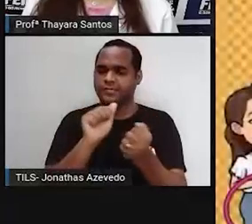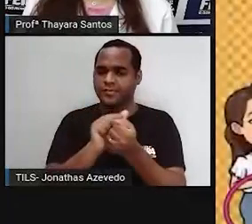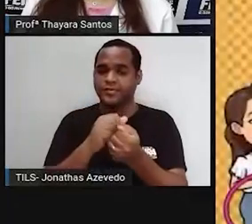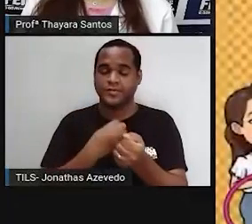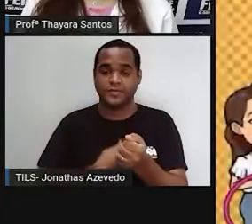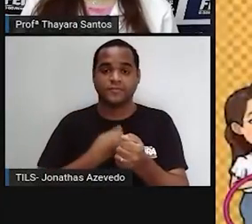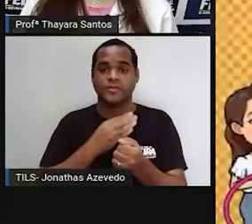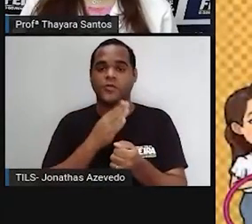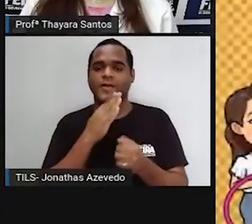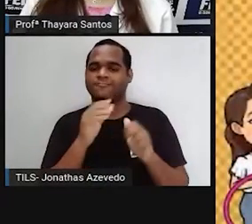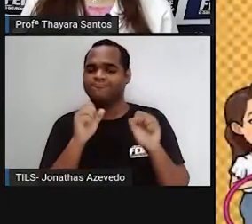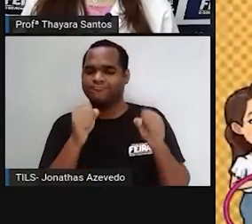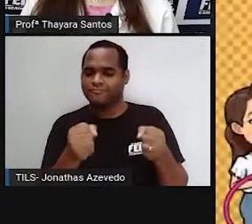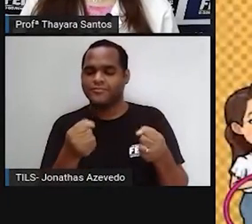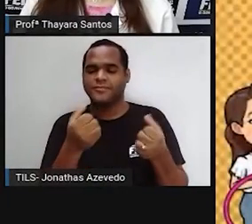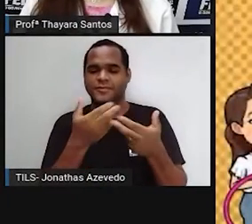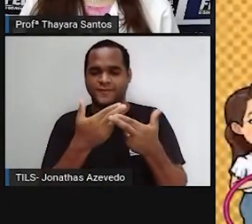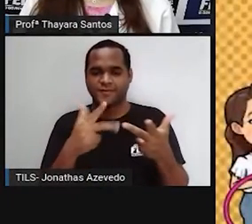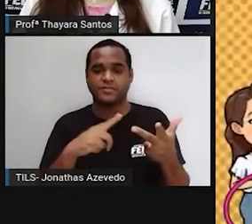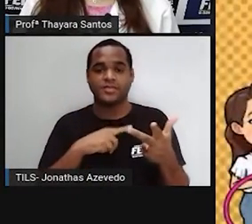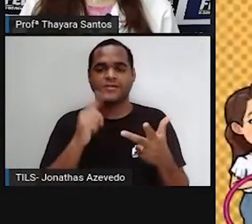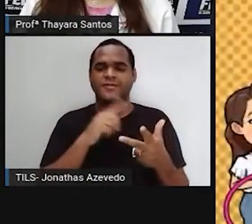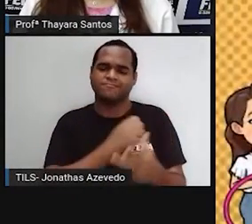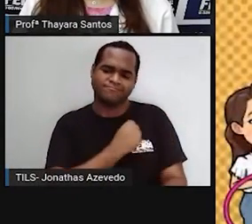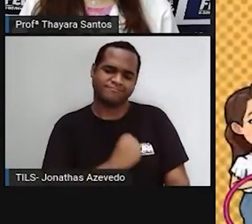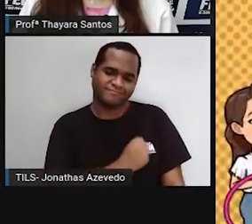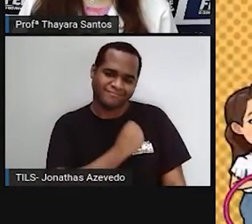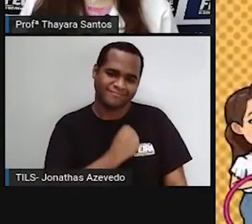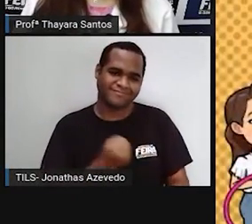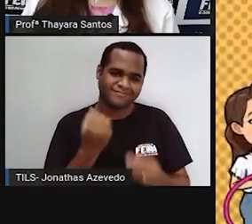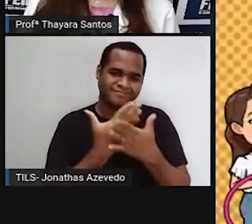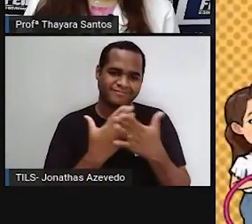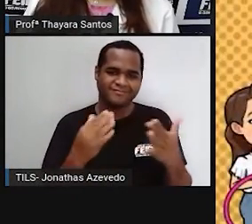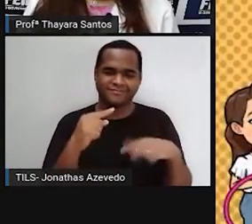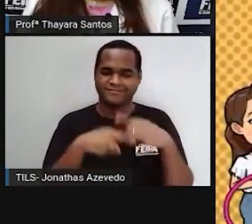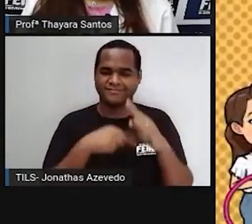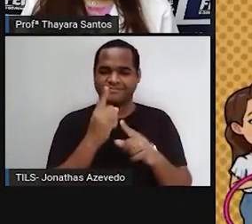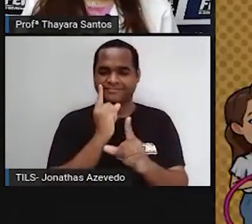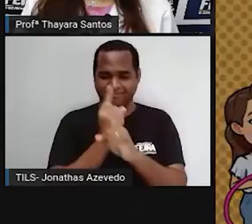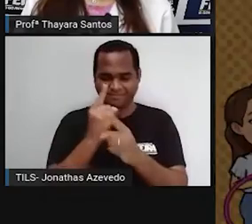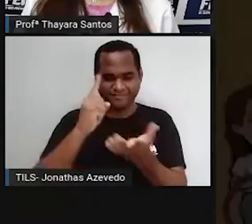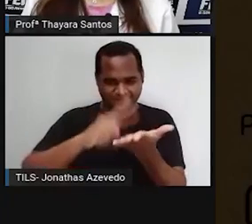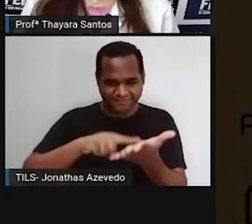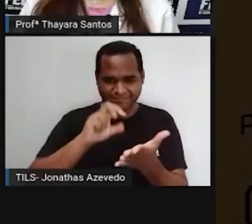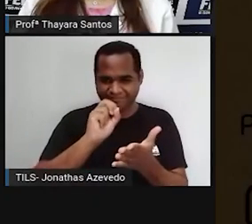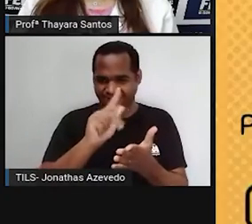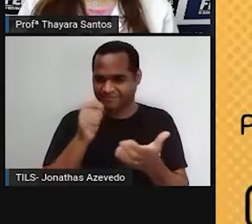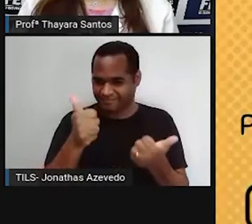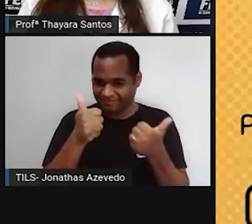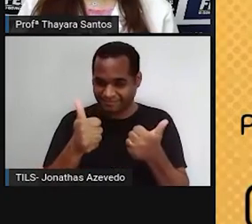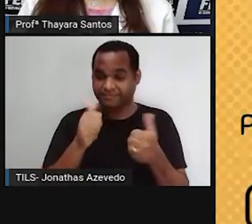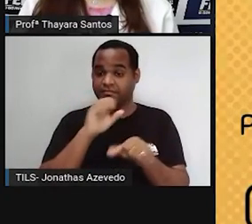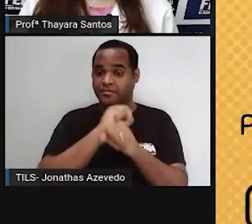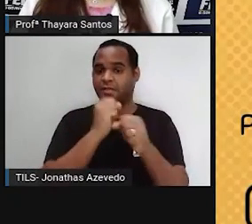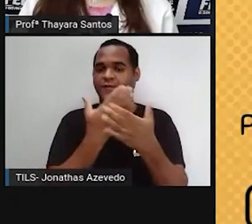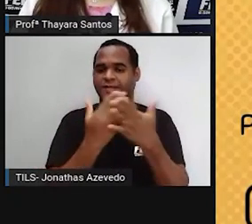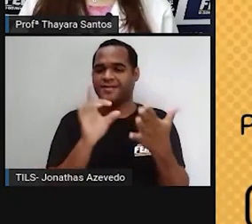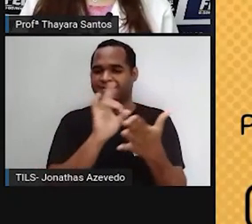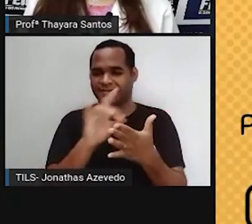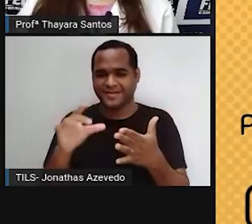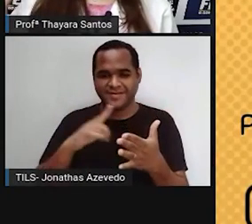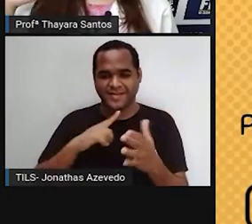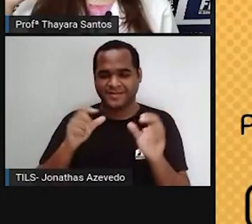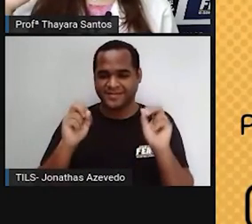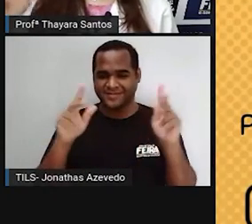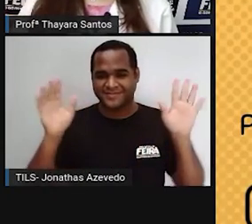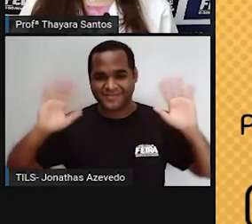Expandam o conhecimento de vocês. Eu vou ficar aqui morrendo de saudade, mas a já tem esse encontro marcado. E eu espero vocês na próxima aula, tá